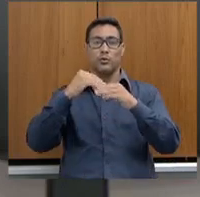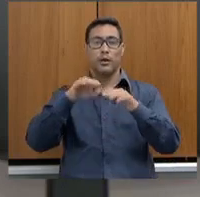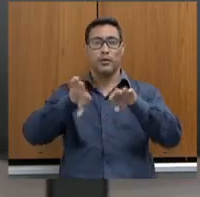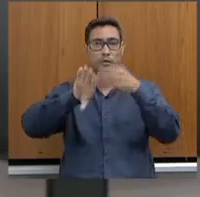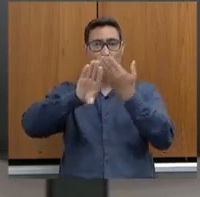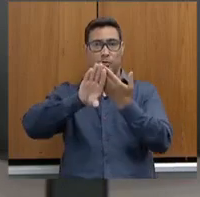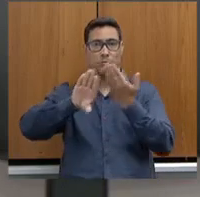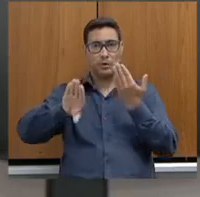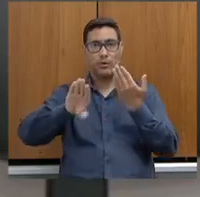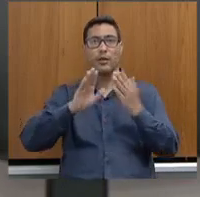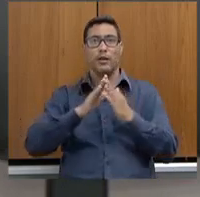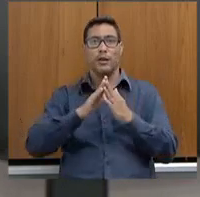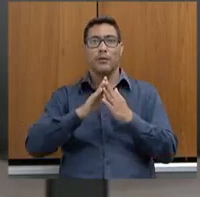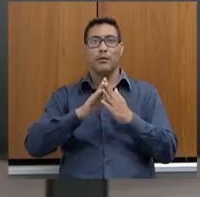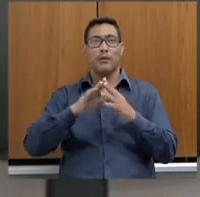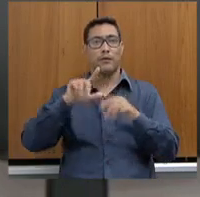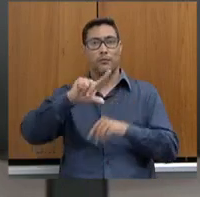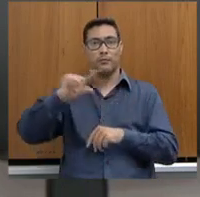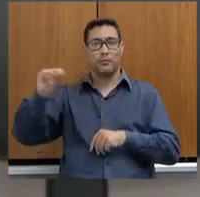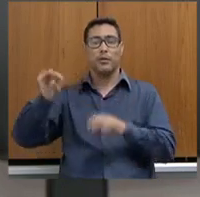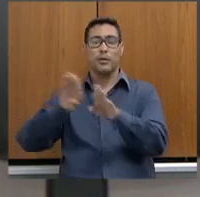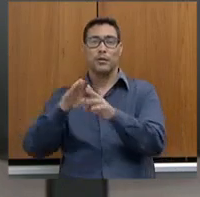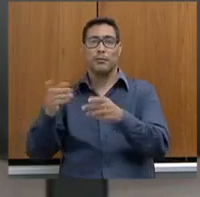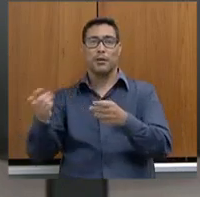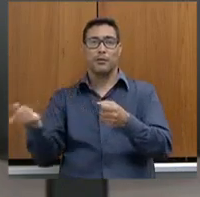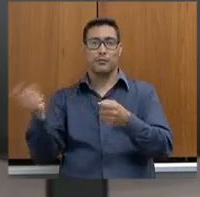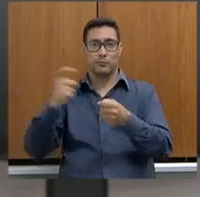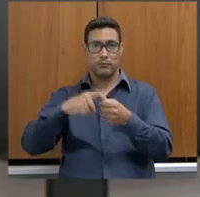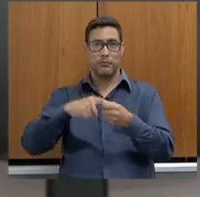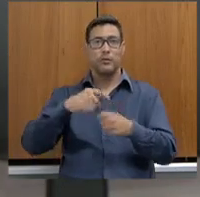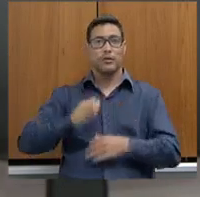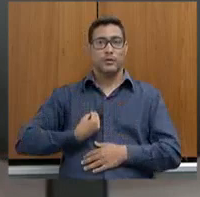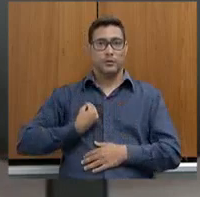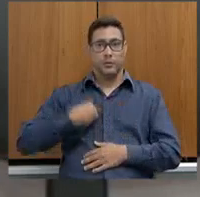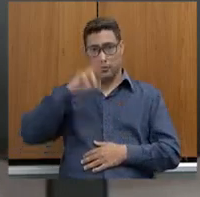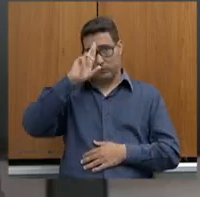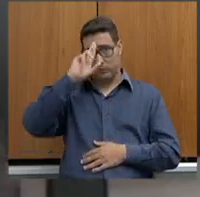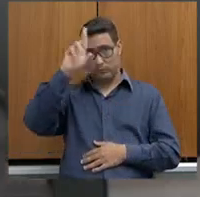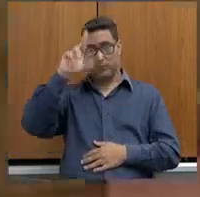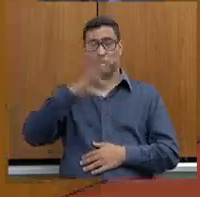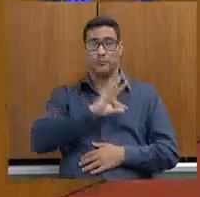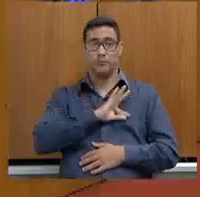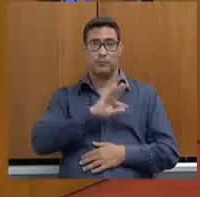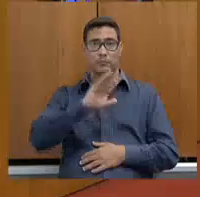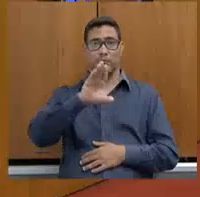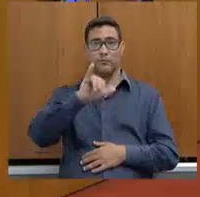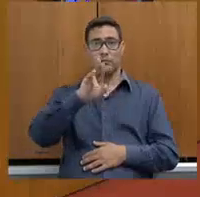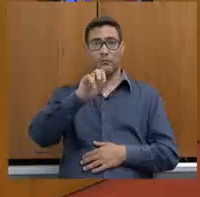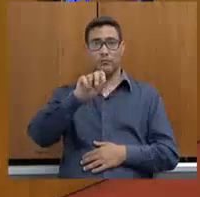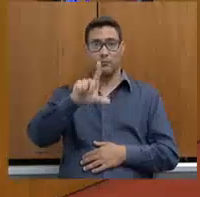retirar com a chegada também do chefe da Polícia Civil de Minas Gerais. Então, suspenso o trabalho. Muito obrigado. Obrigado. Obrigado.